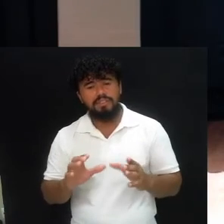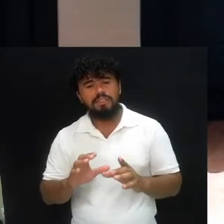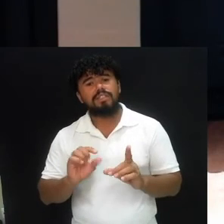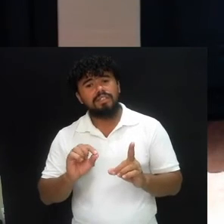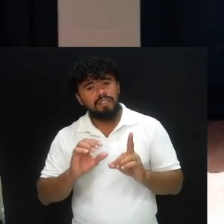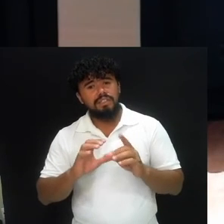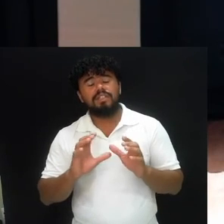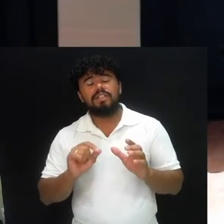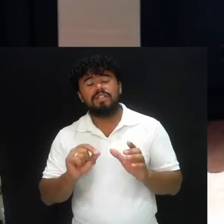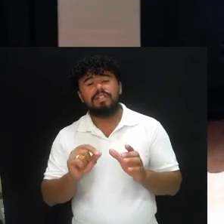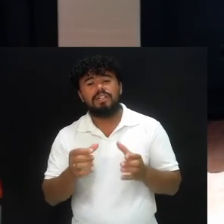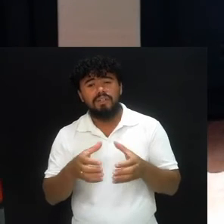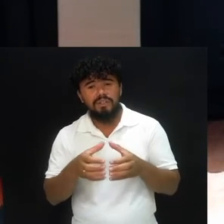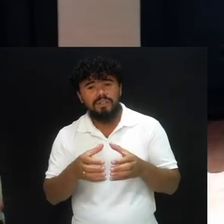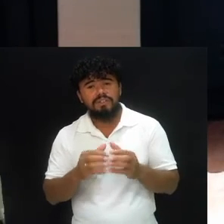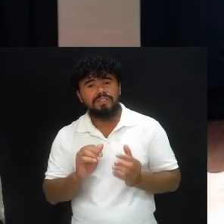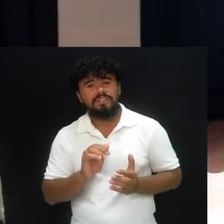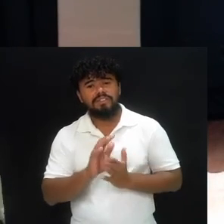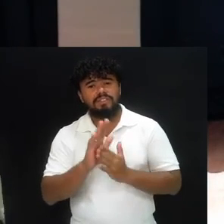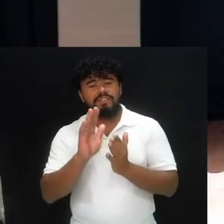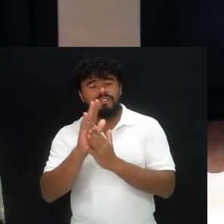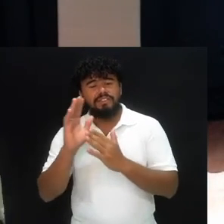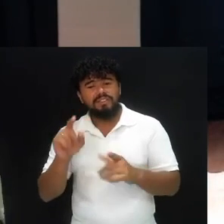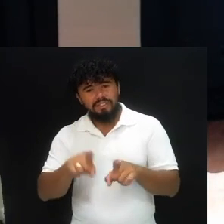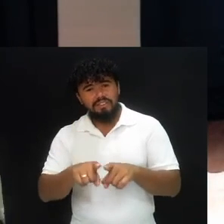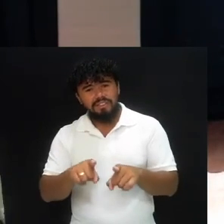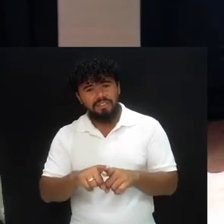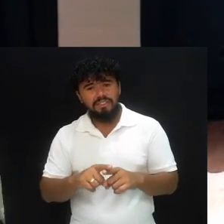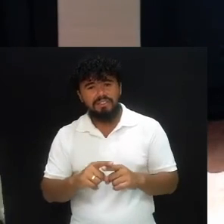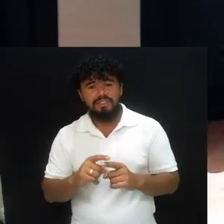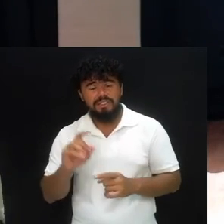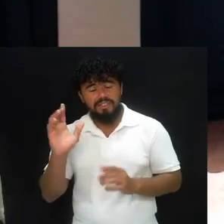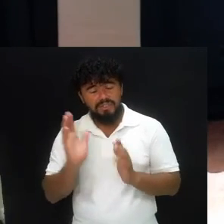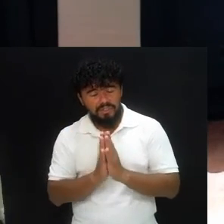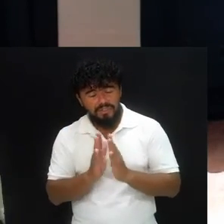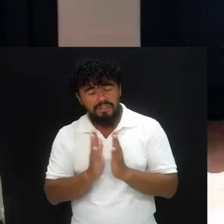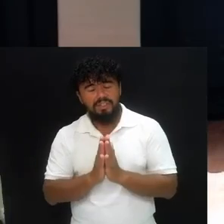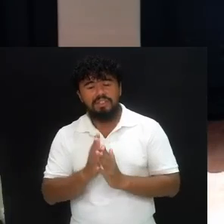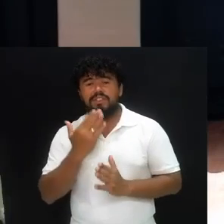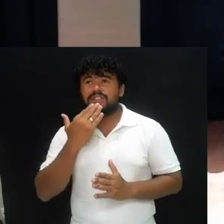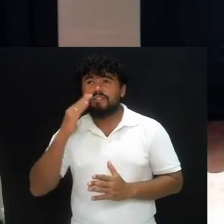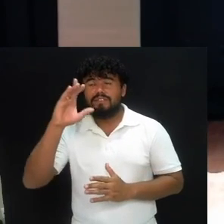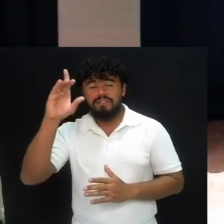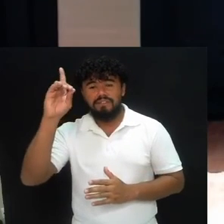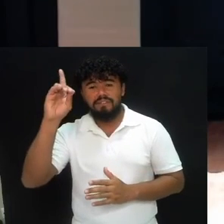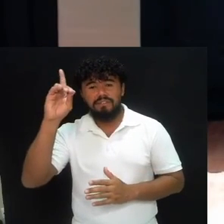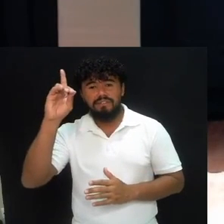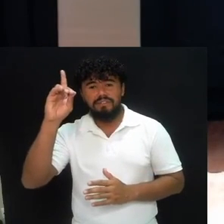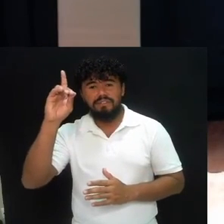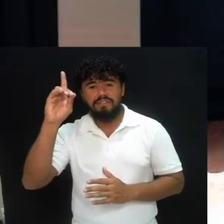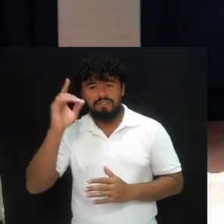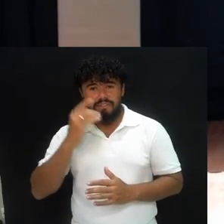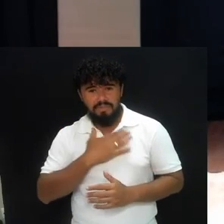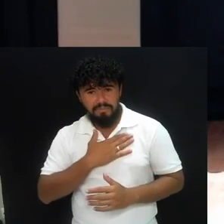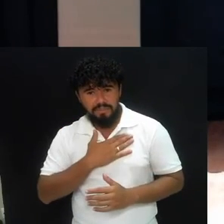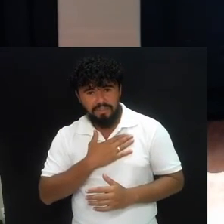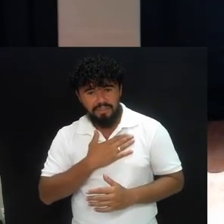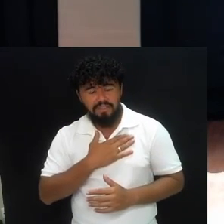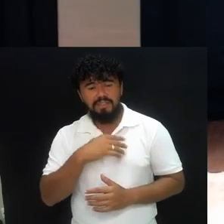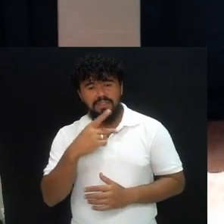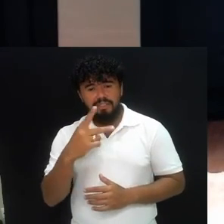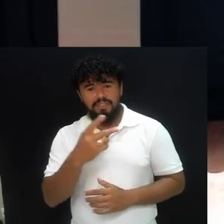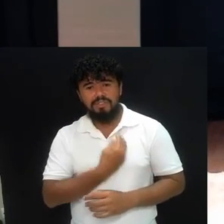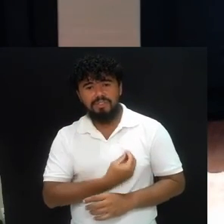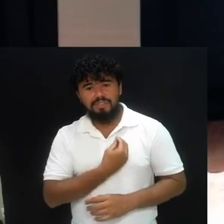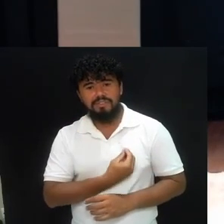louvando e orando, e simplesmente, trazendo, da parte do céu, para a minha, e para